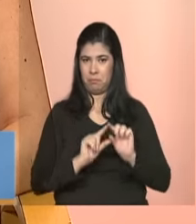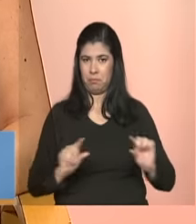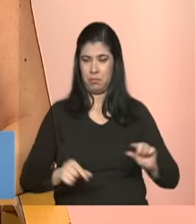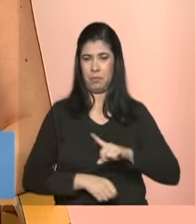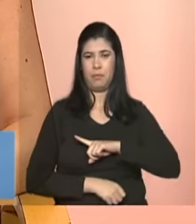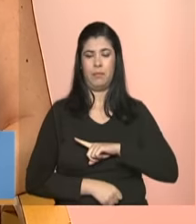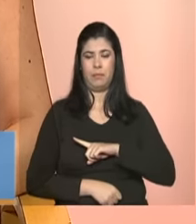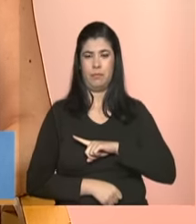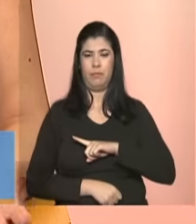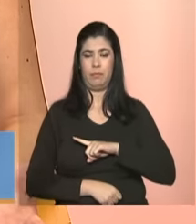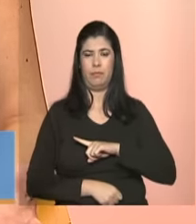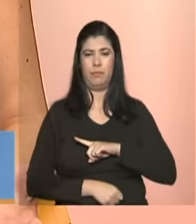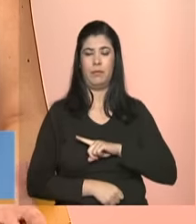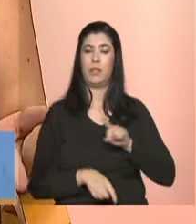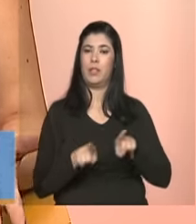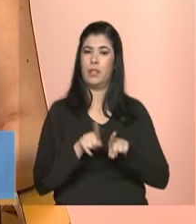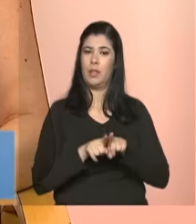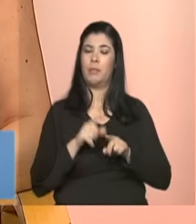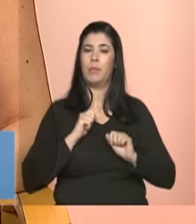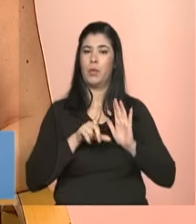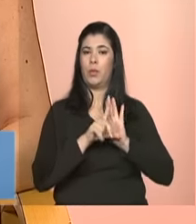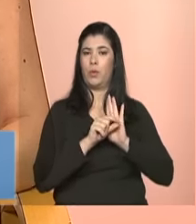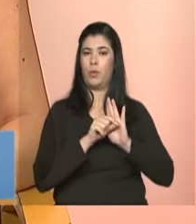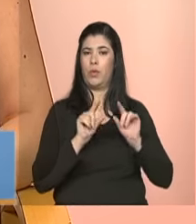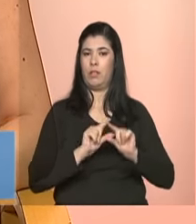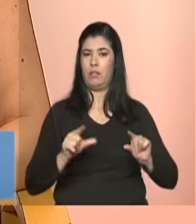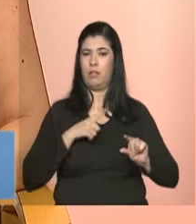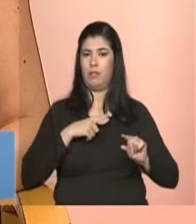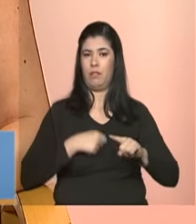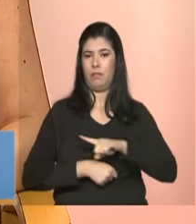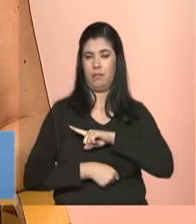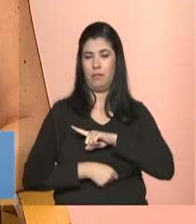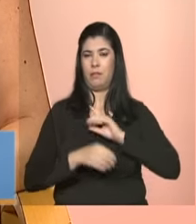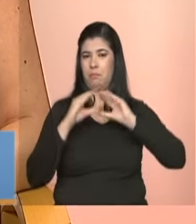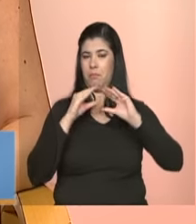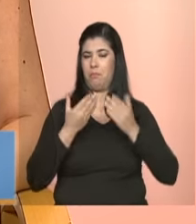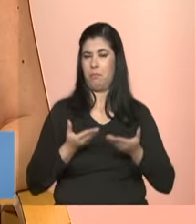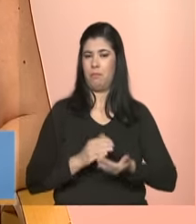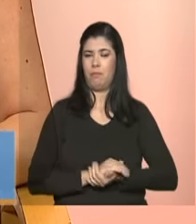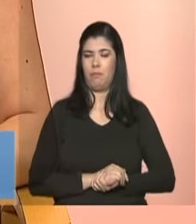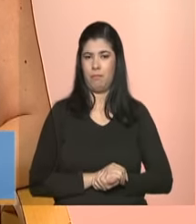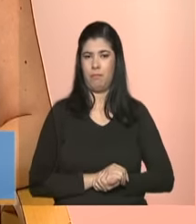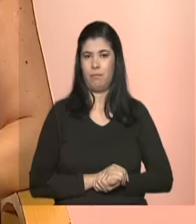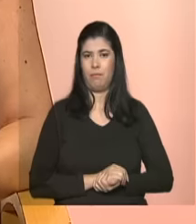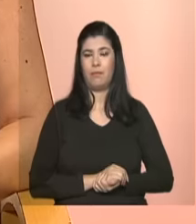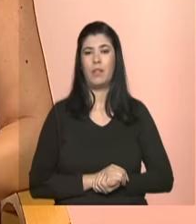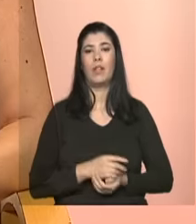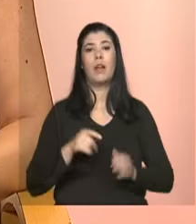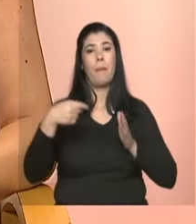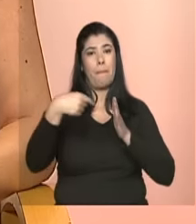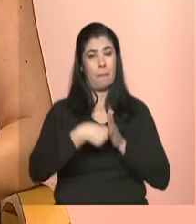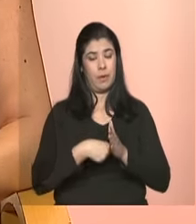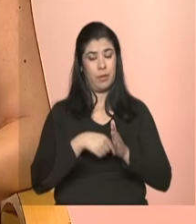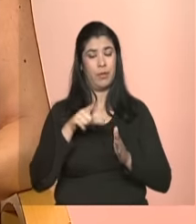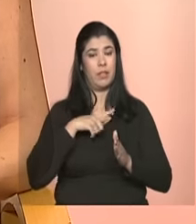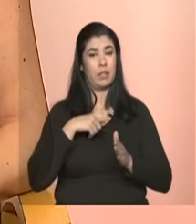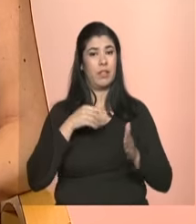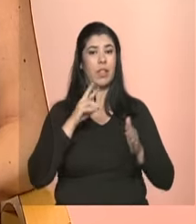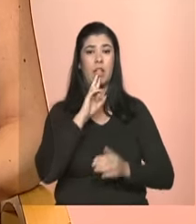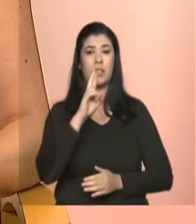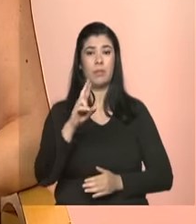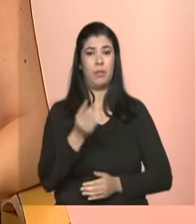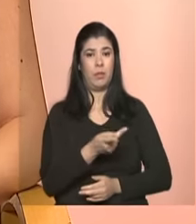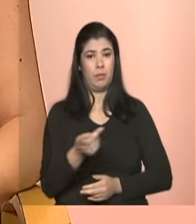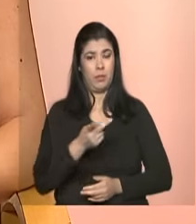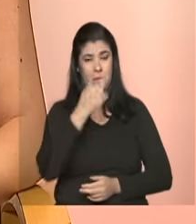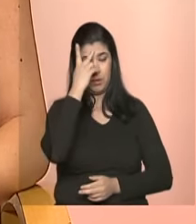.gov.br ou pelo twitter arroba mds comunicação sem cedilha e sem til as perguntas serão respondidas por nossas